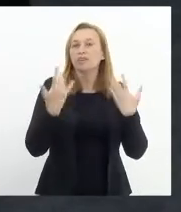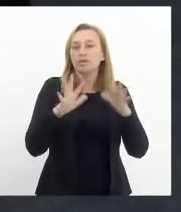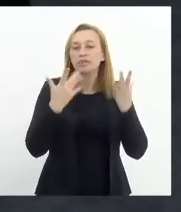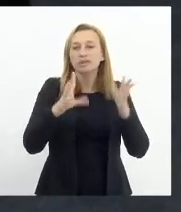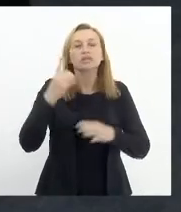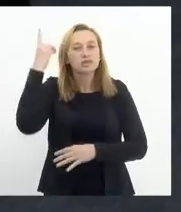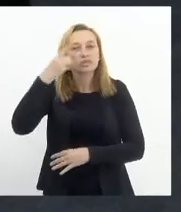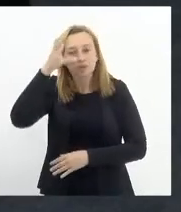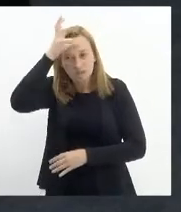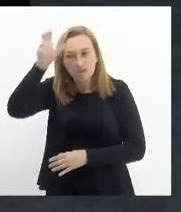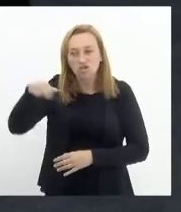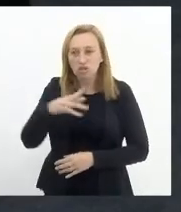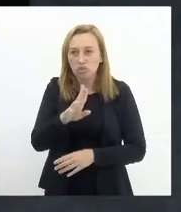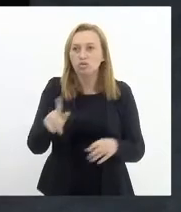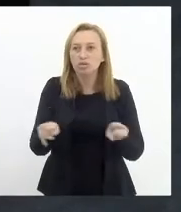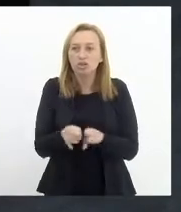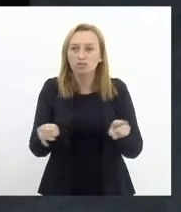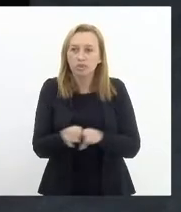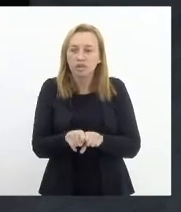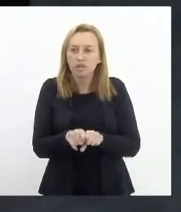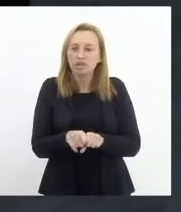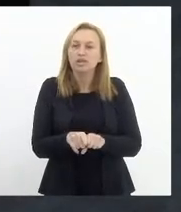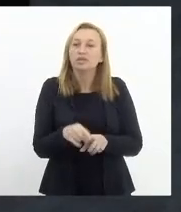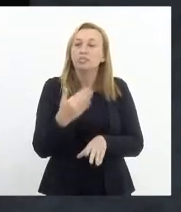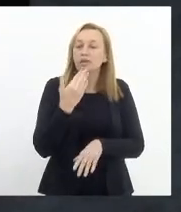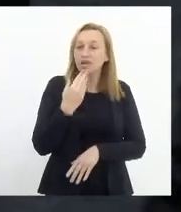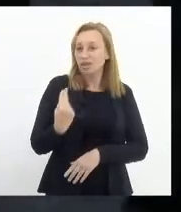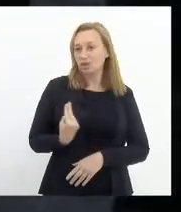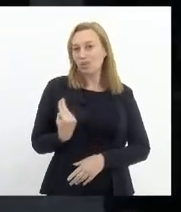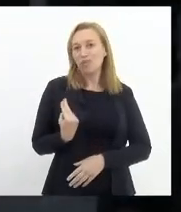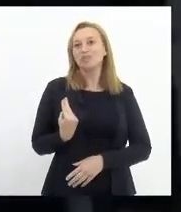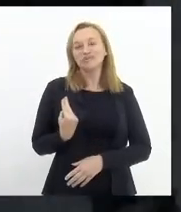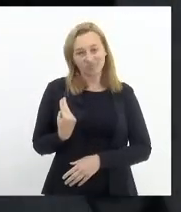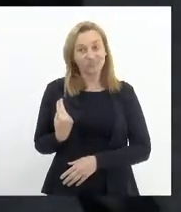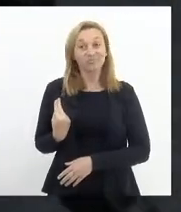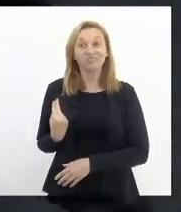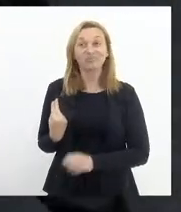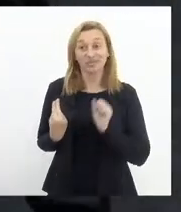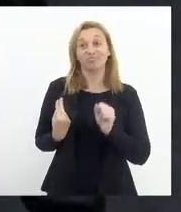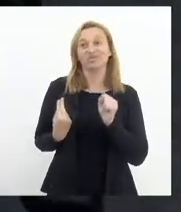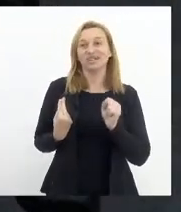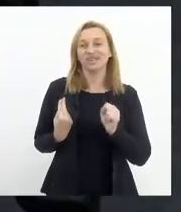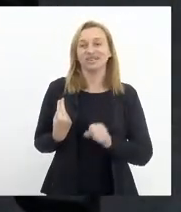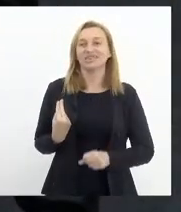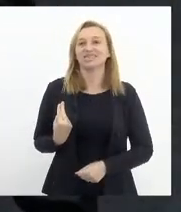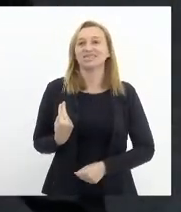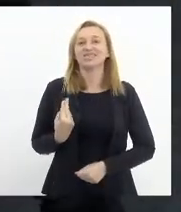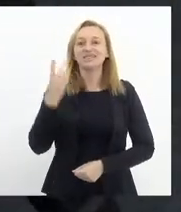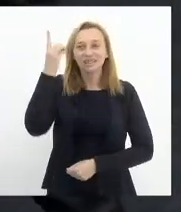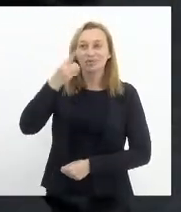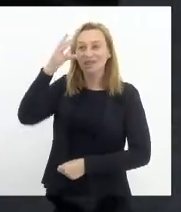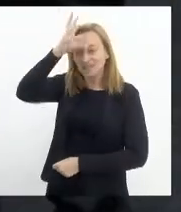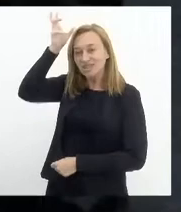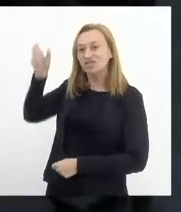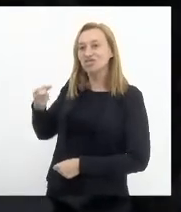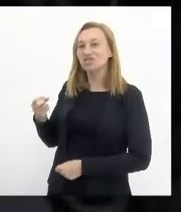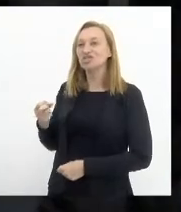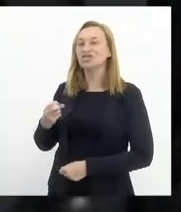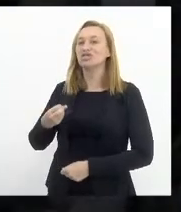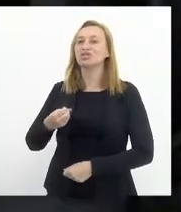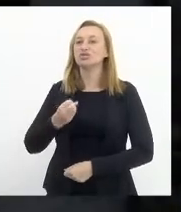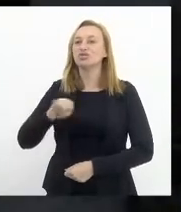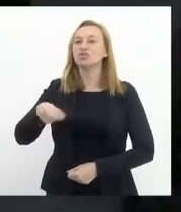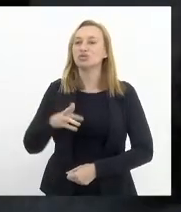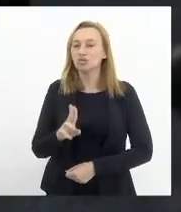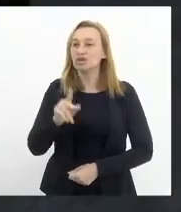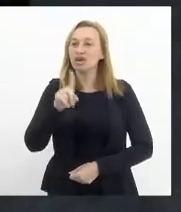deputada Tia Ju e também solicitar com autoria, caso seja possível, a deputada Tia Ju, uma vez que esse